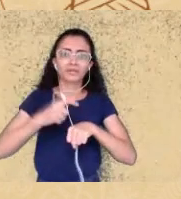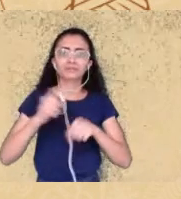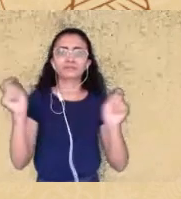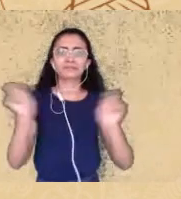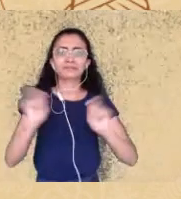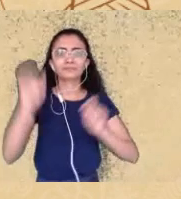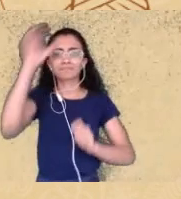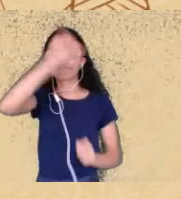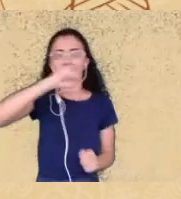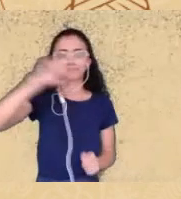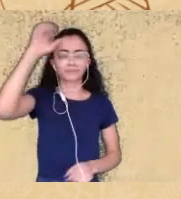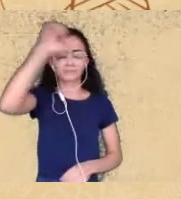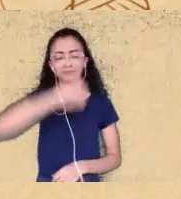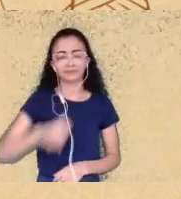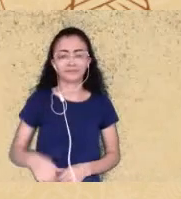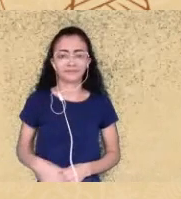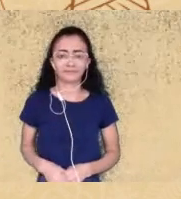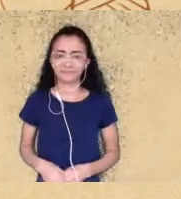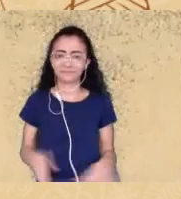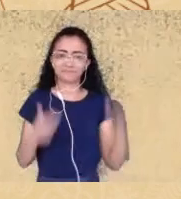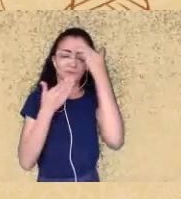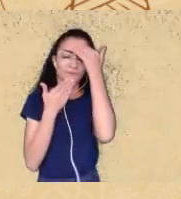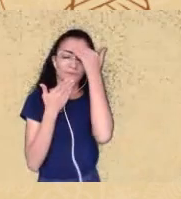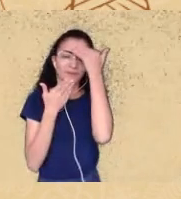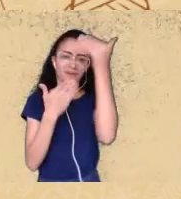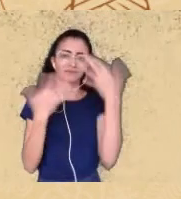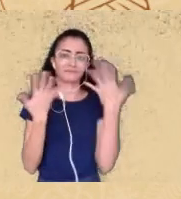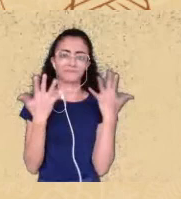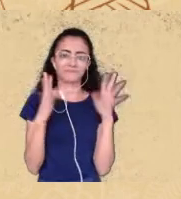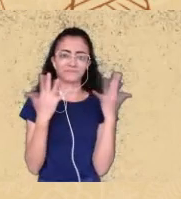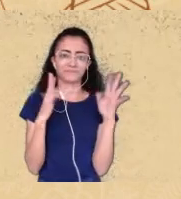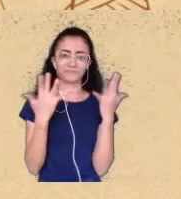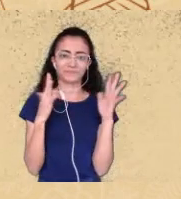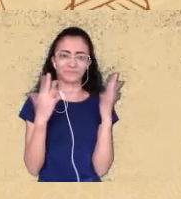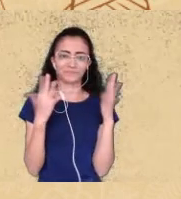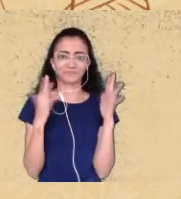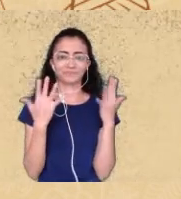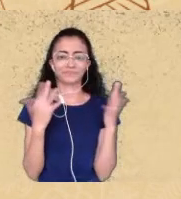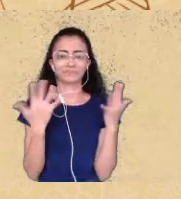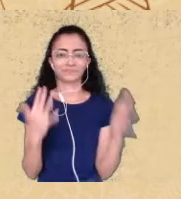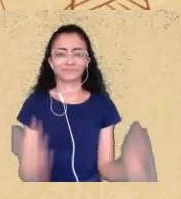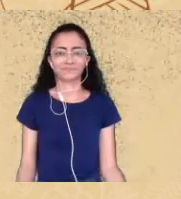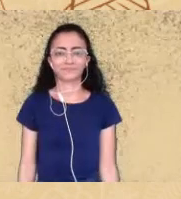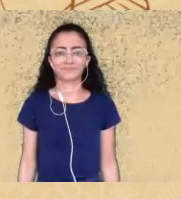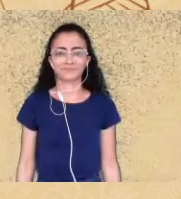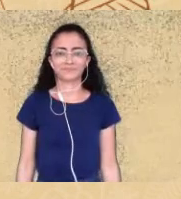gente obrigada obrigada Eliane eu sou sua fã sabe